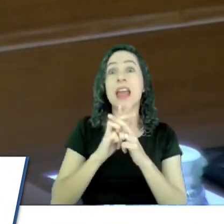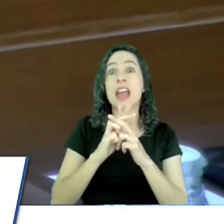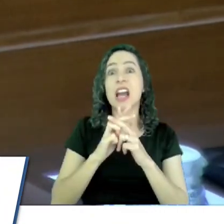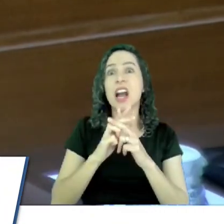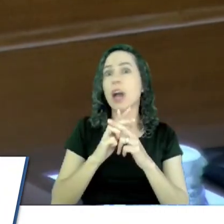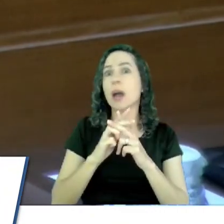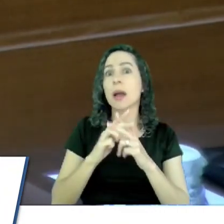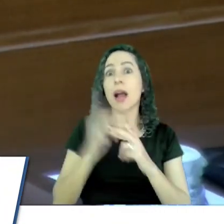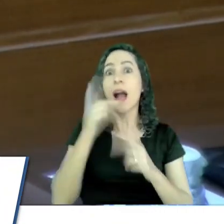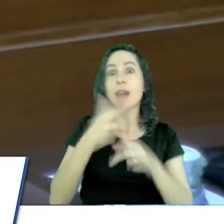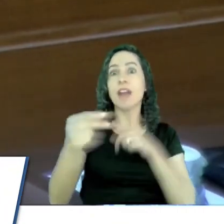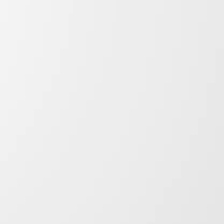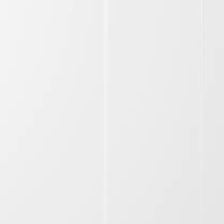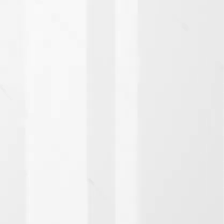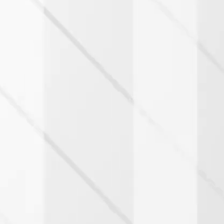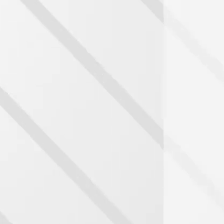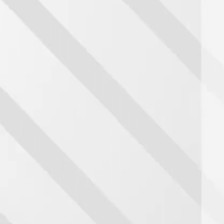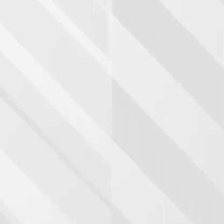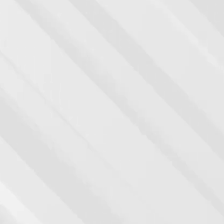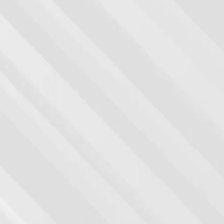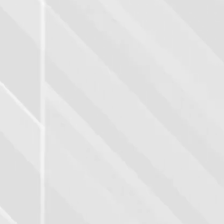todos perderam, infelizmente. Obrigada.